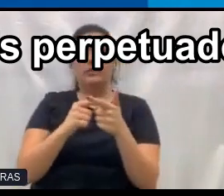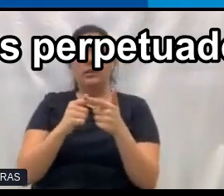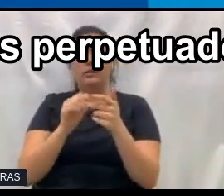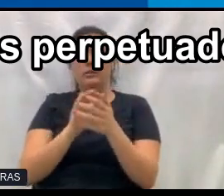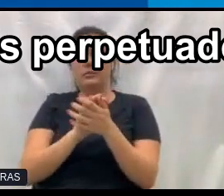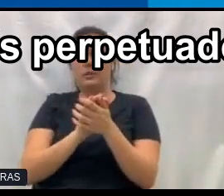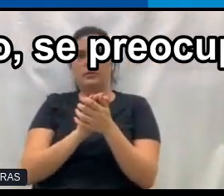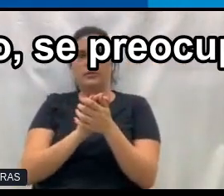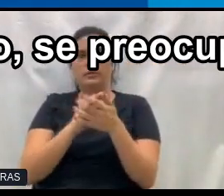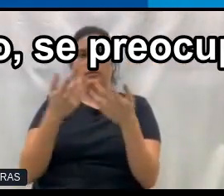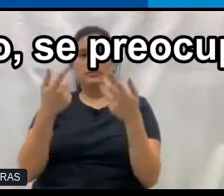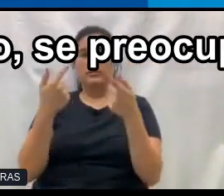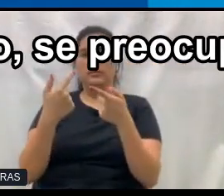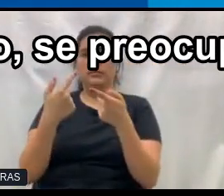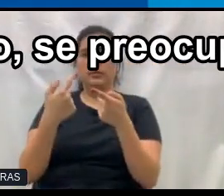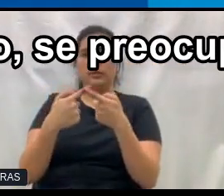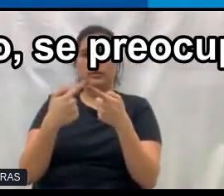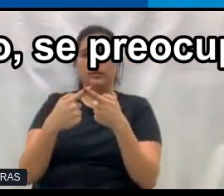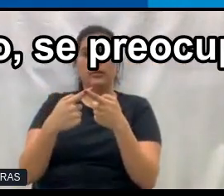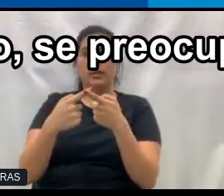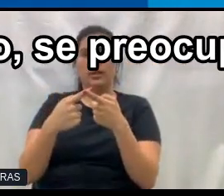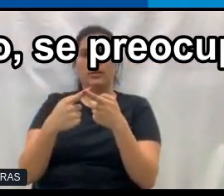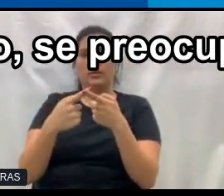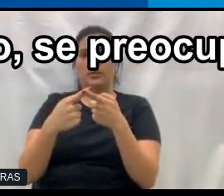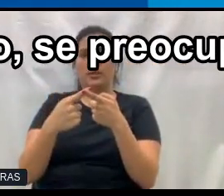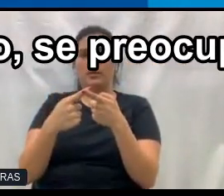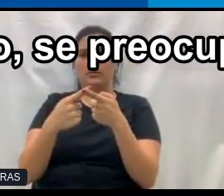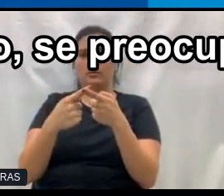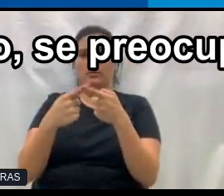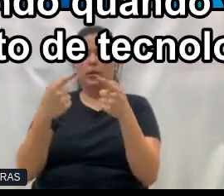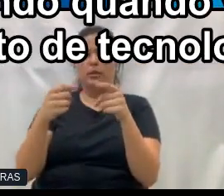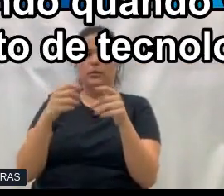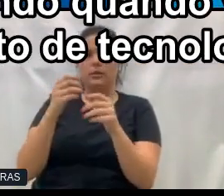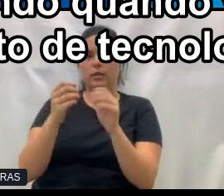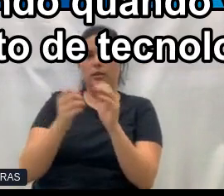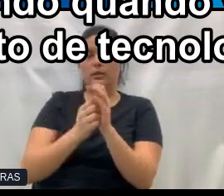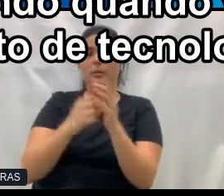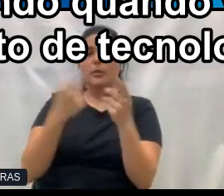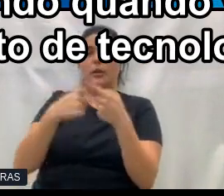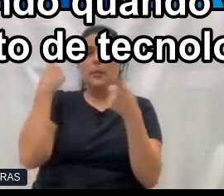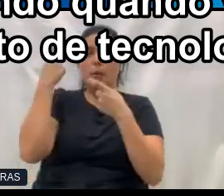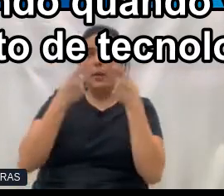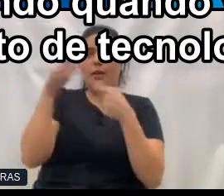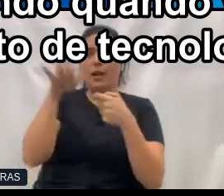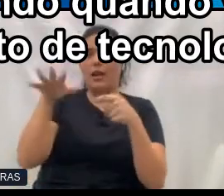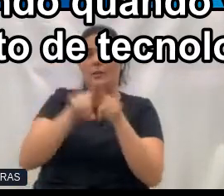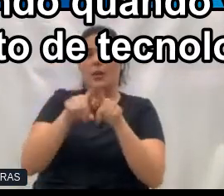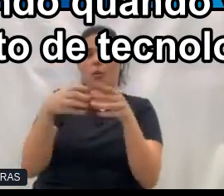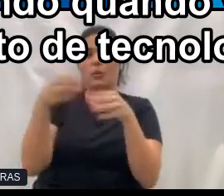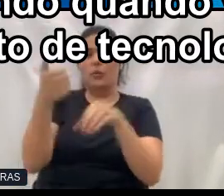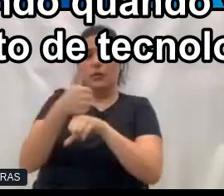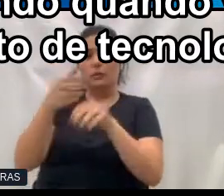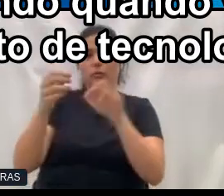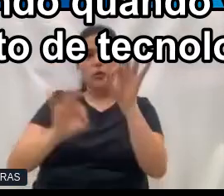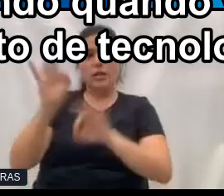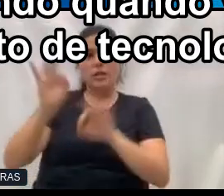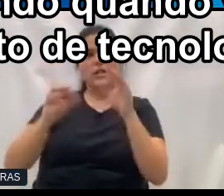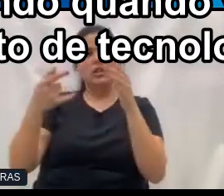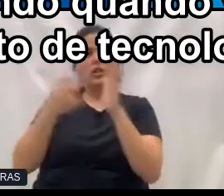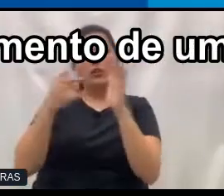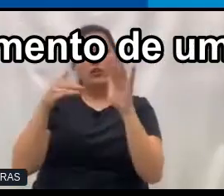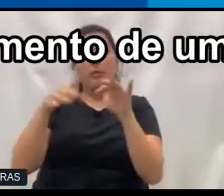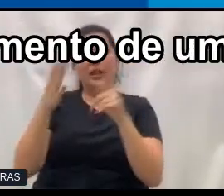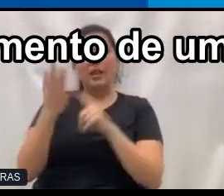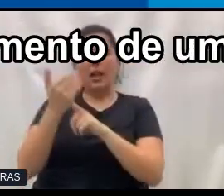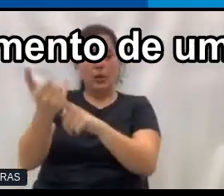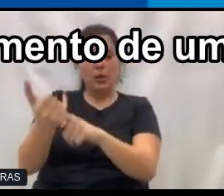perpetuado. Então, se preocupar com a projeção, preocupar com a equipe que você está montando quando vai fazer o desenvolvimento de tecnologia,